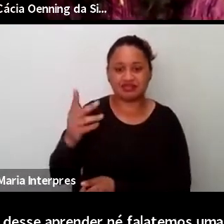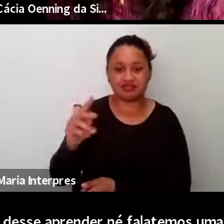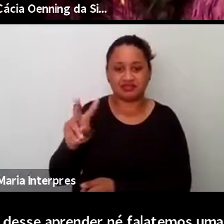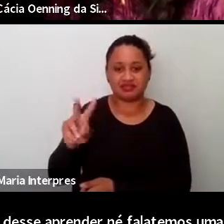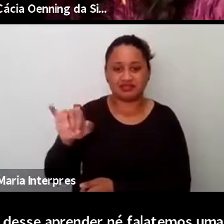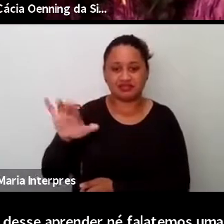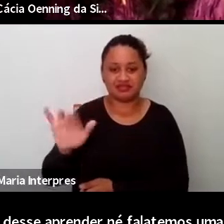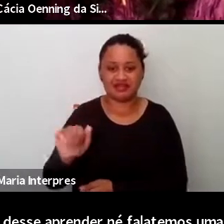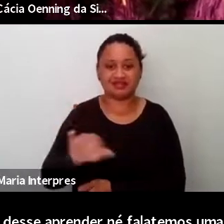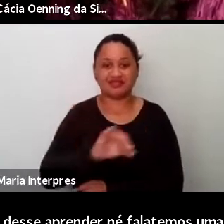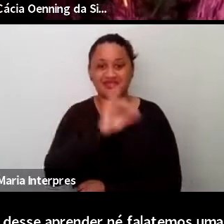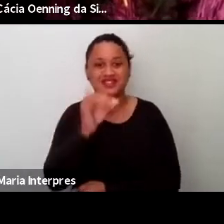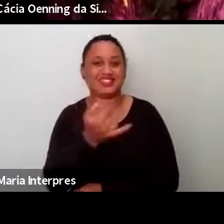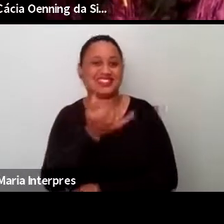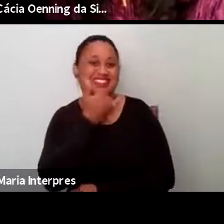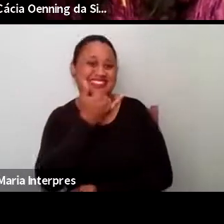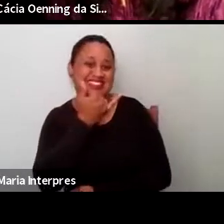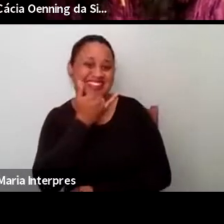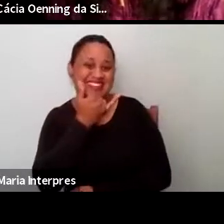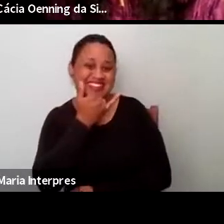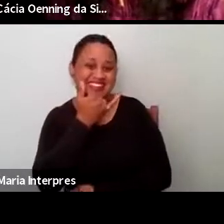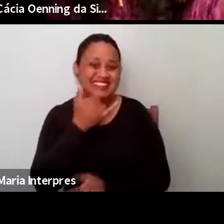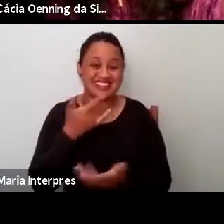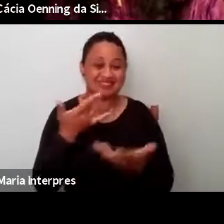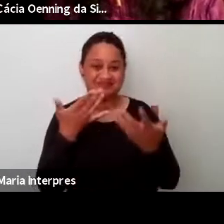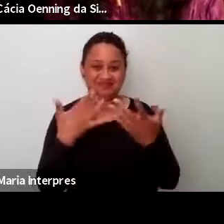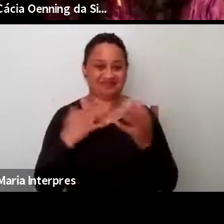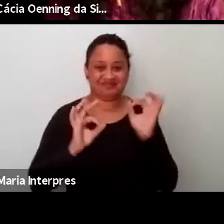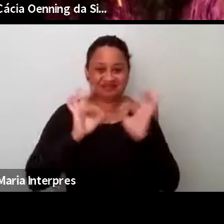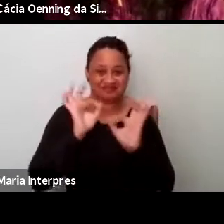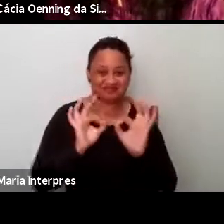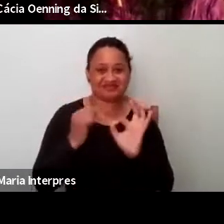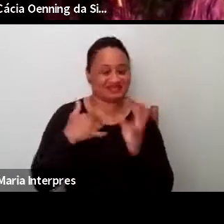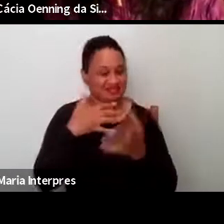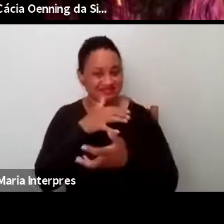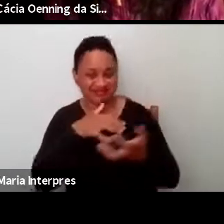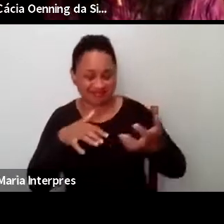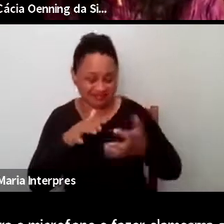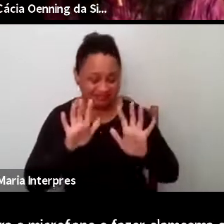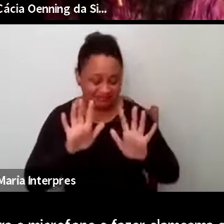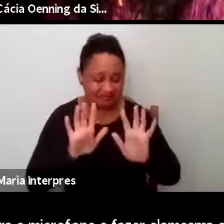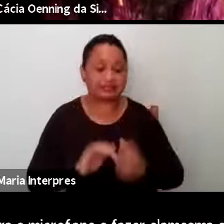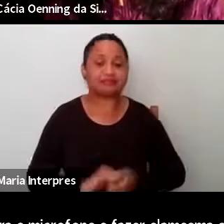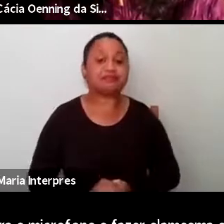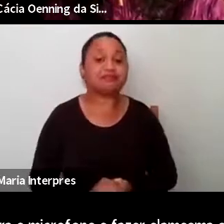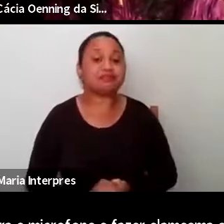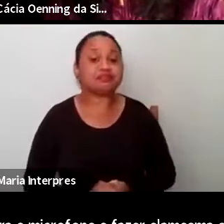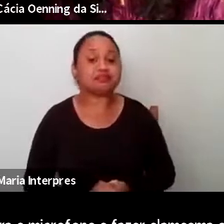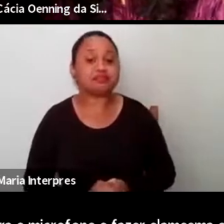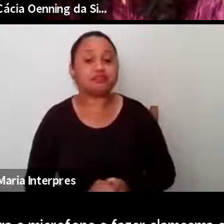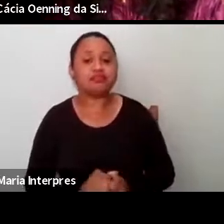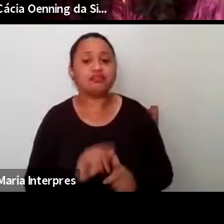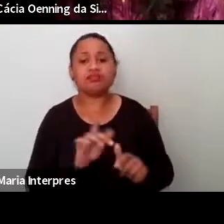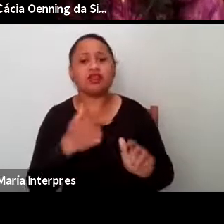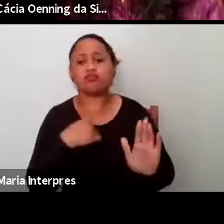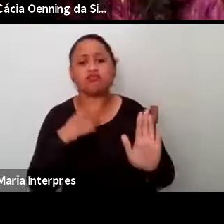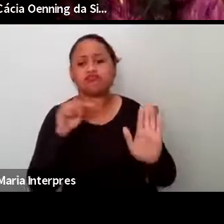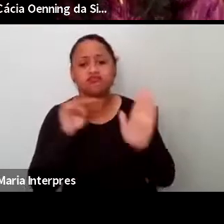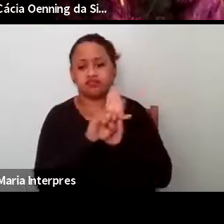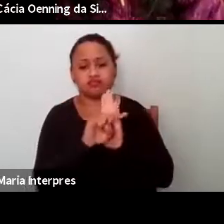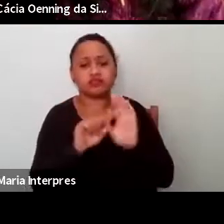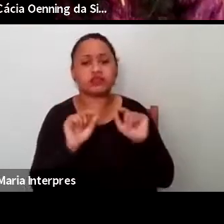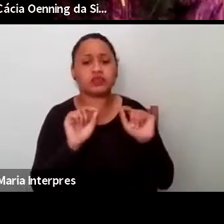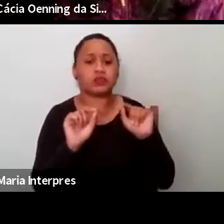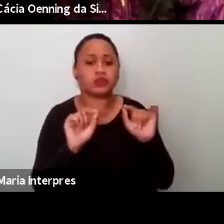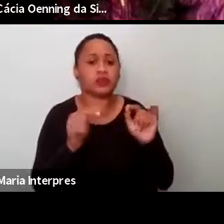Oi, desculpa, gente, estou meio bagunçada. Não, eu só tinha uma questão mesmo,